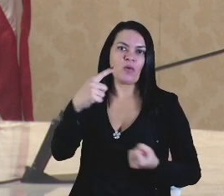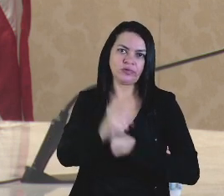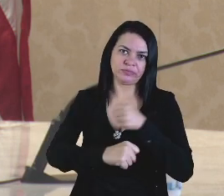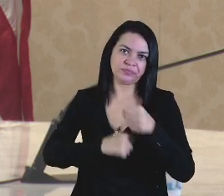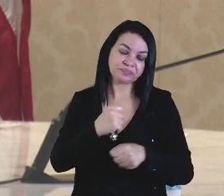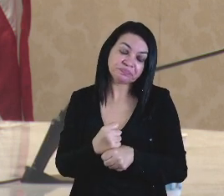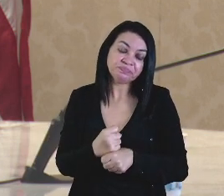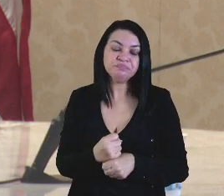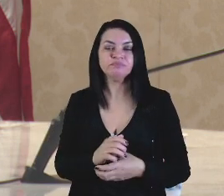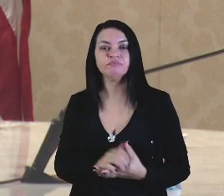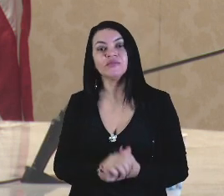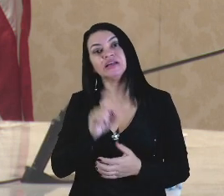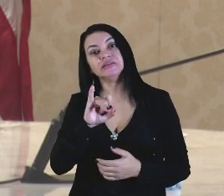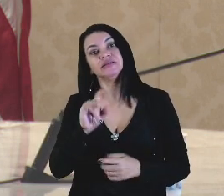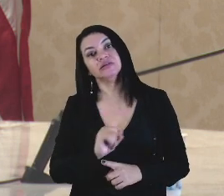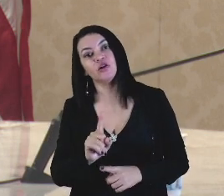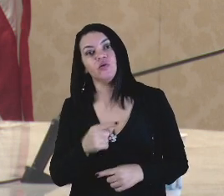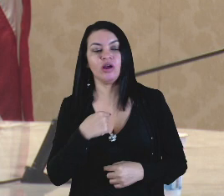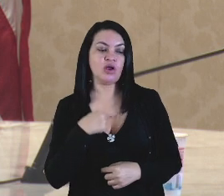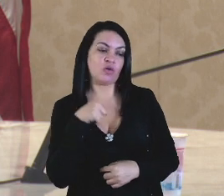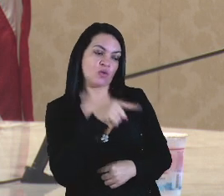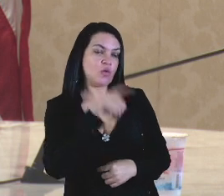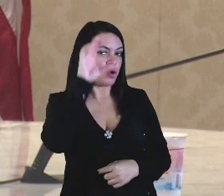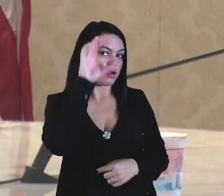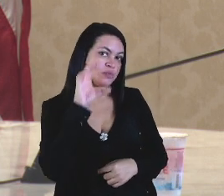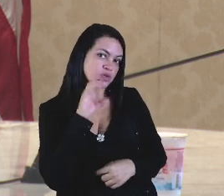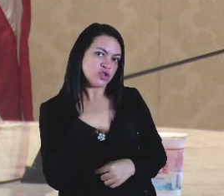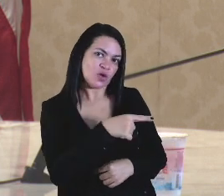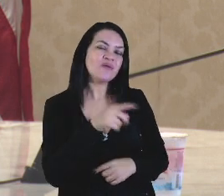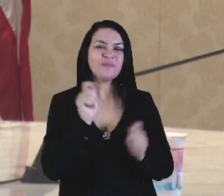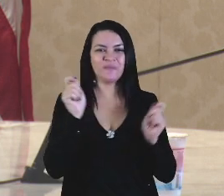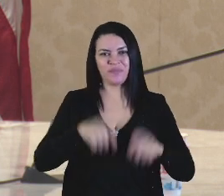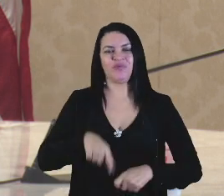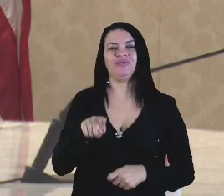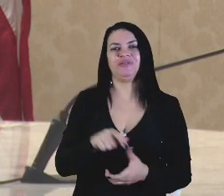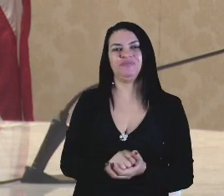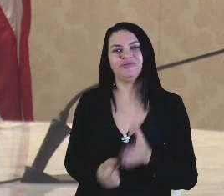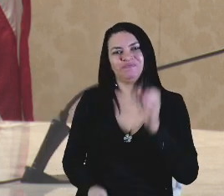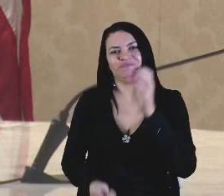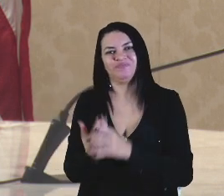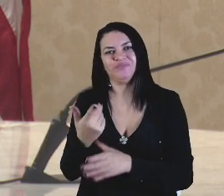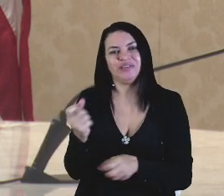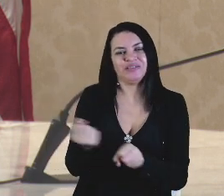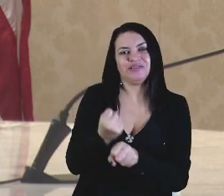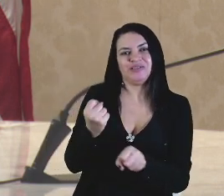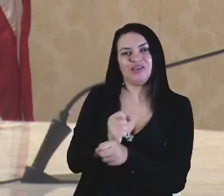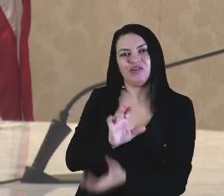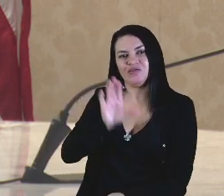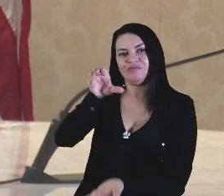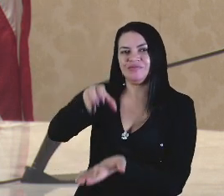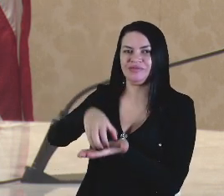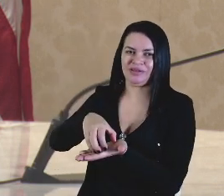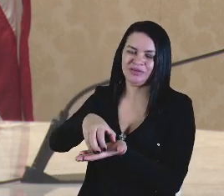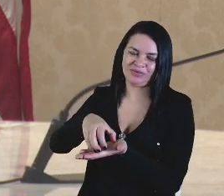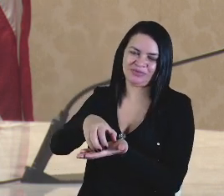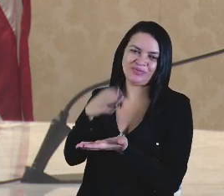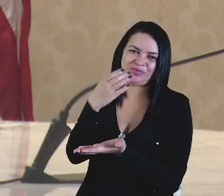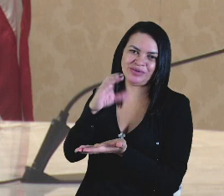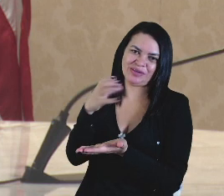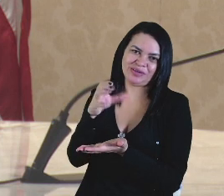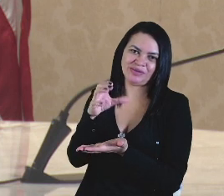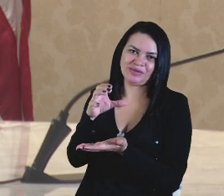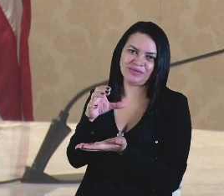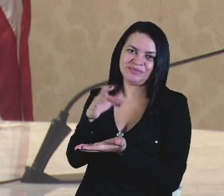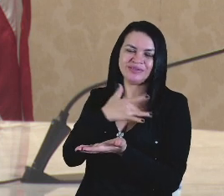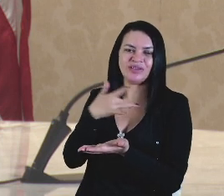ano, que, se não, eu e ele possa inaugurar com toda certeza essa grande obra do Centro de Ciências